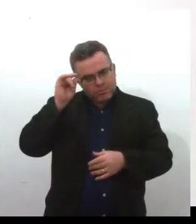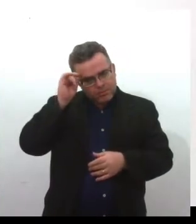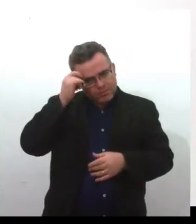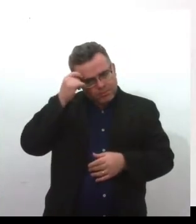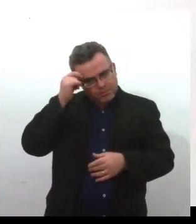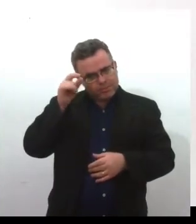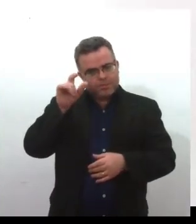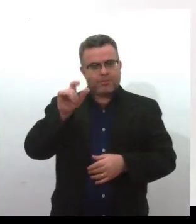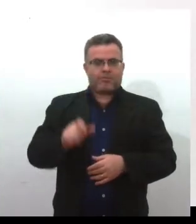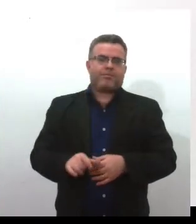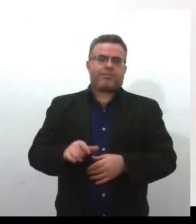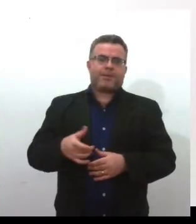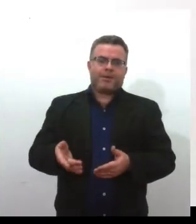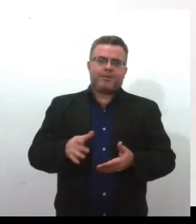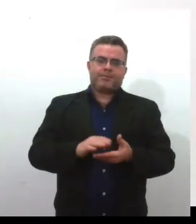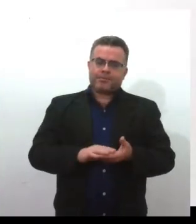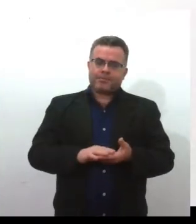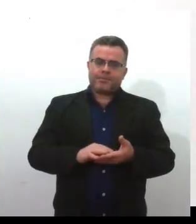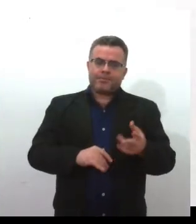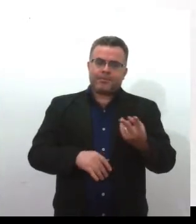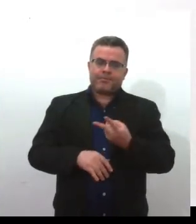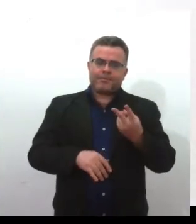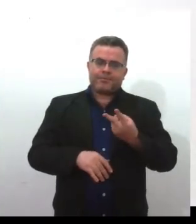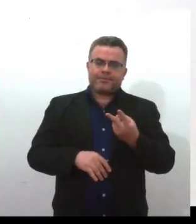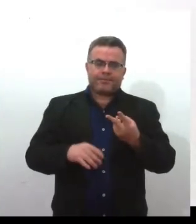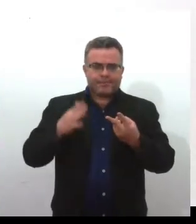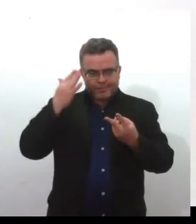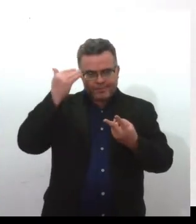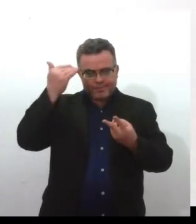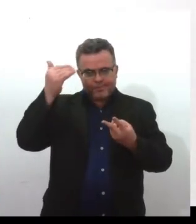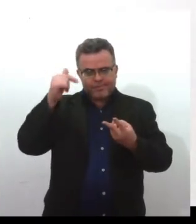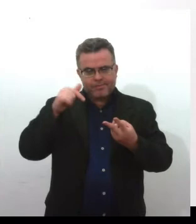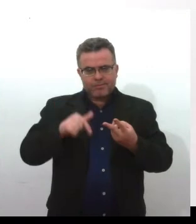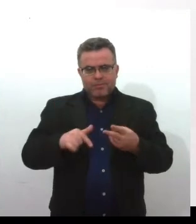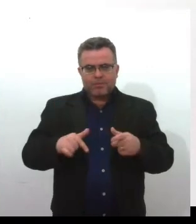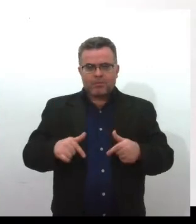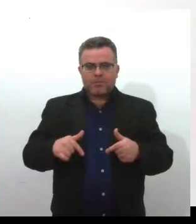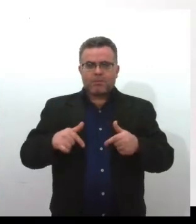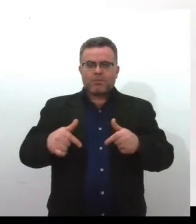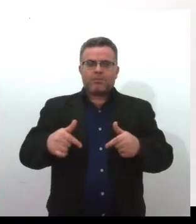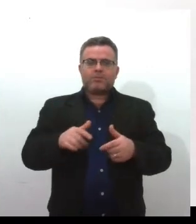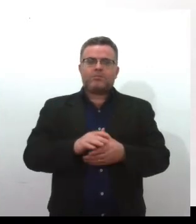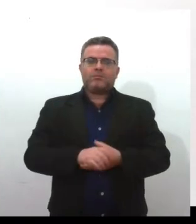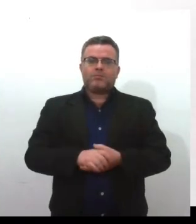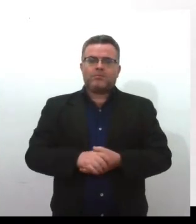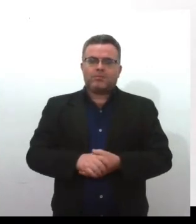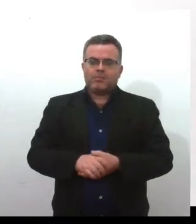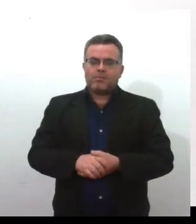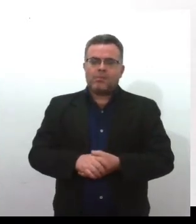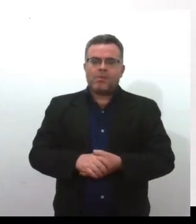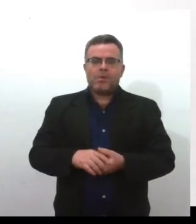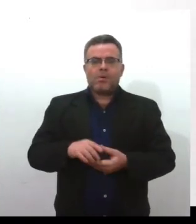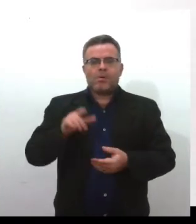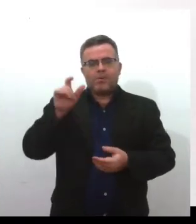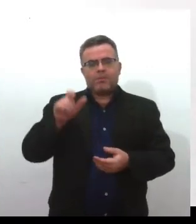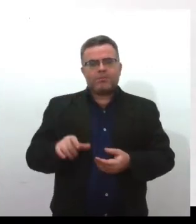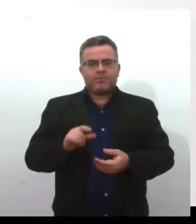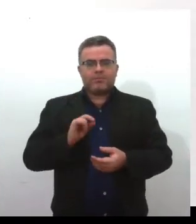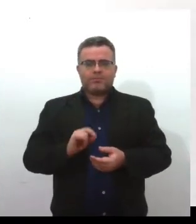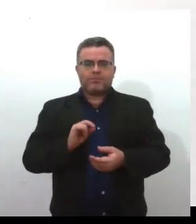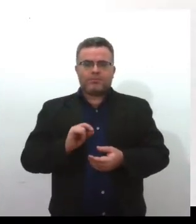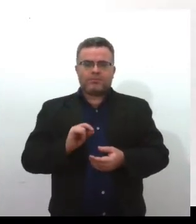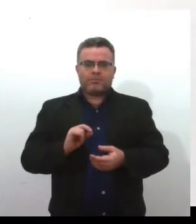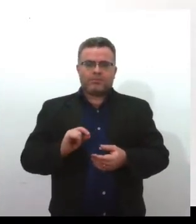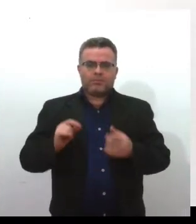de Souza são os maiores ícones aqui da nossa luta. E Antonieta de Barros é nome de medalha